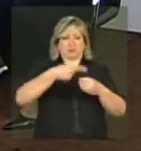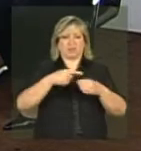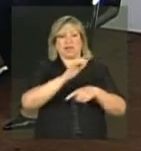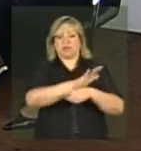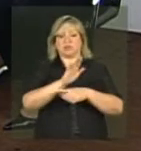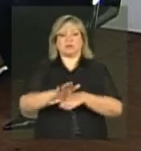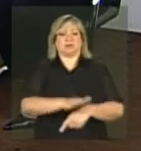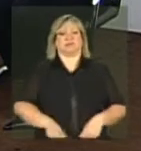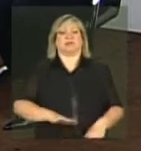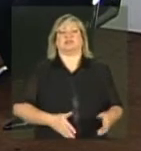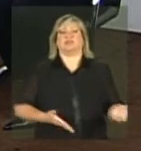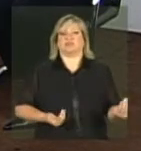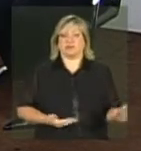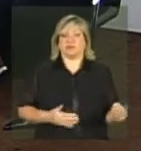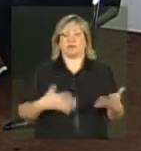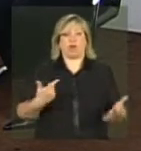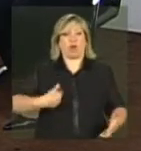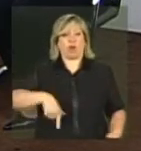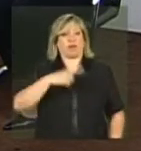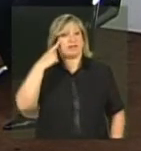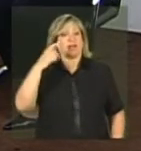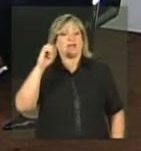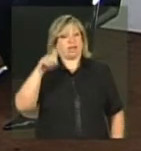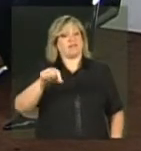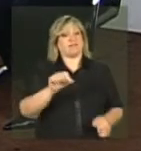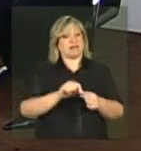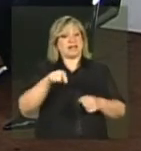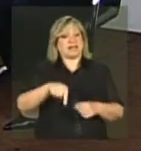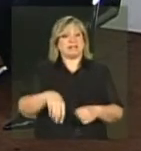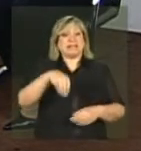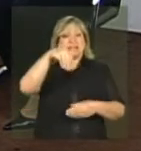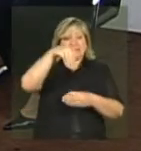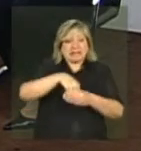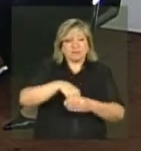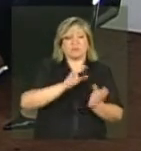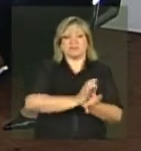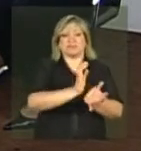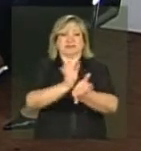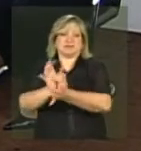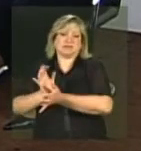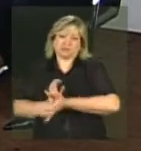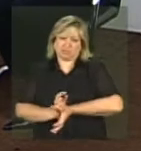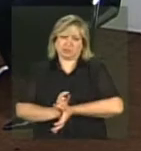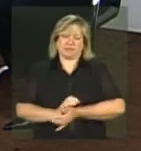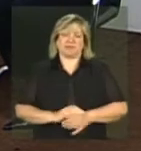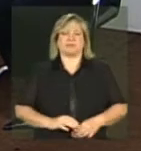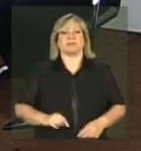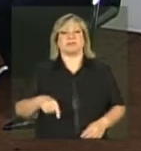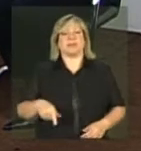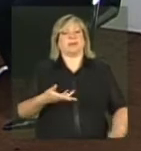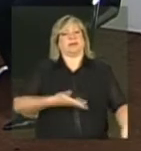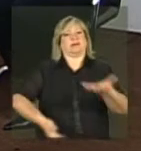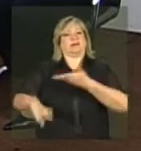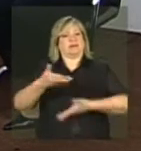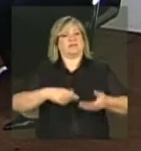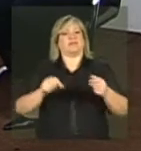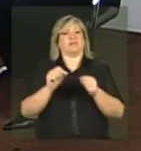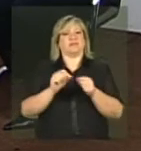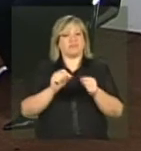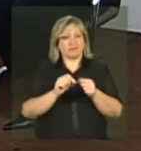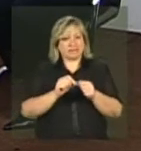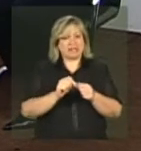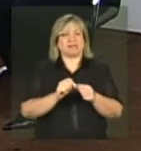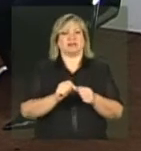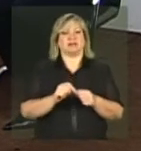crianças e adolescentes. Então, a nossa ideia é essa, constituir esse comitê gestor e a articulação ser feita mesmo em